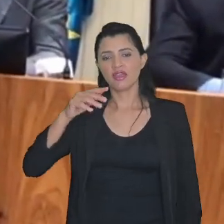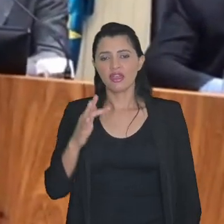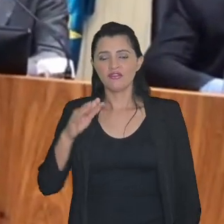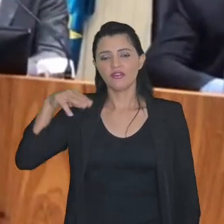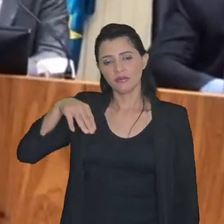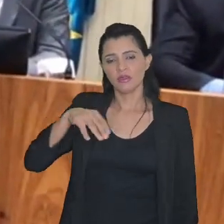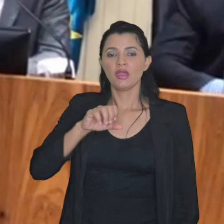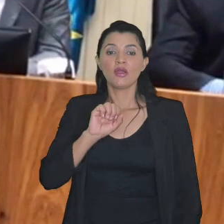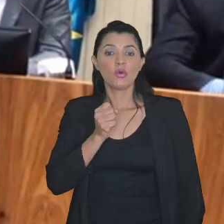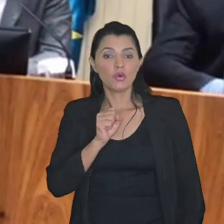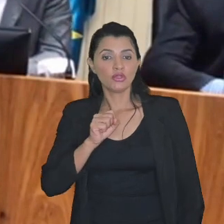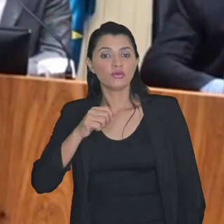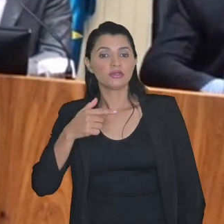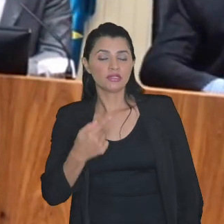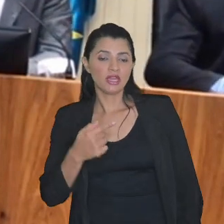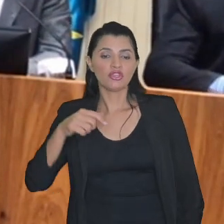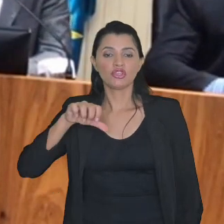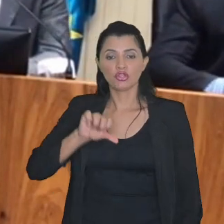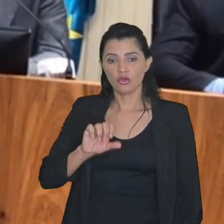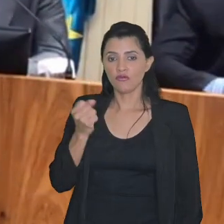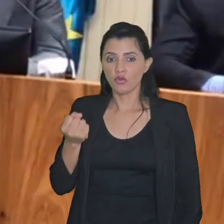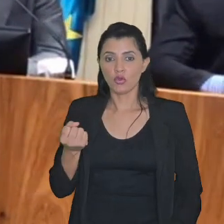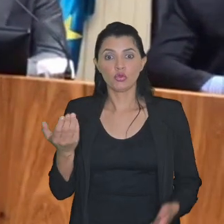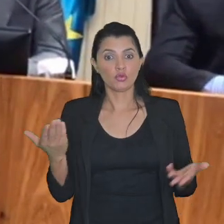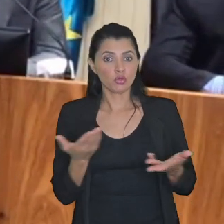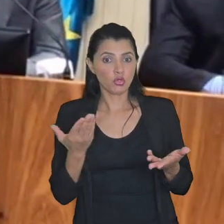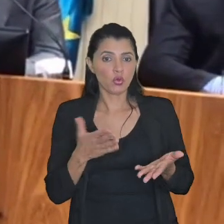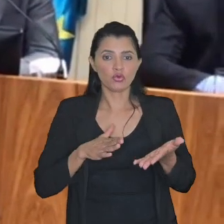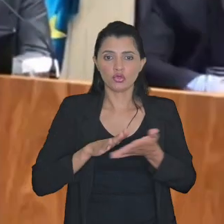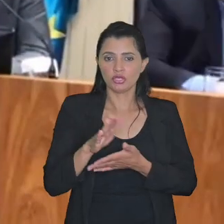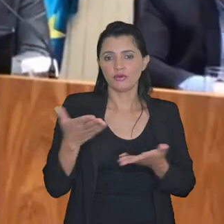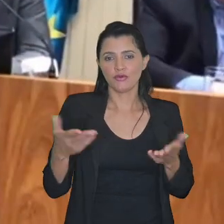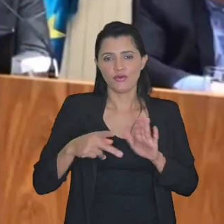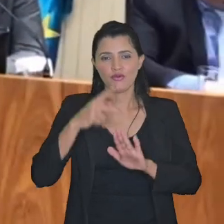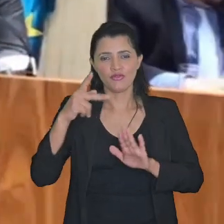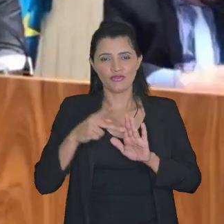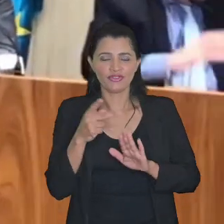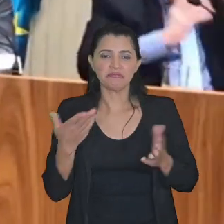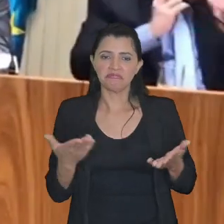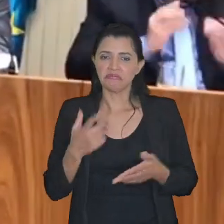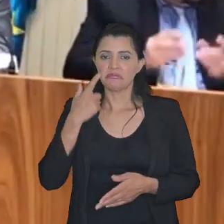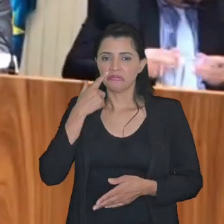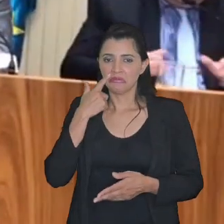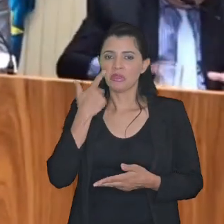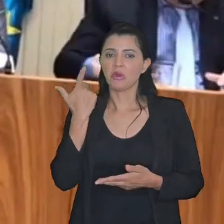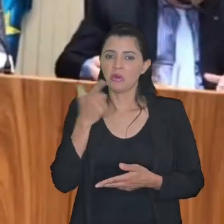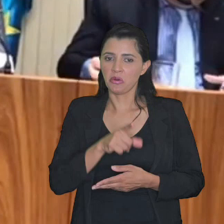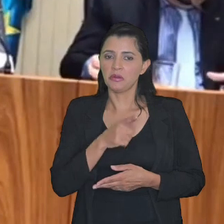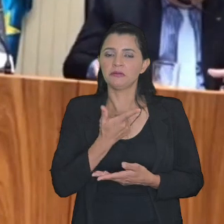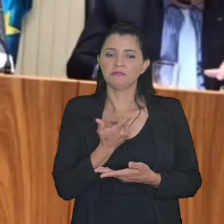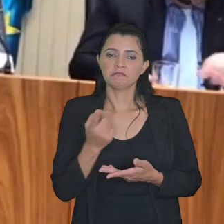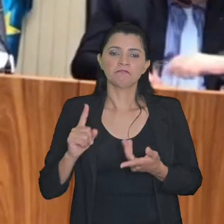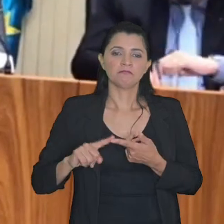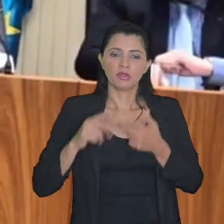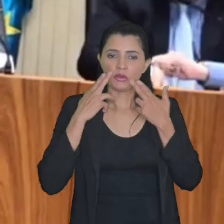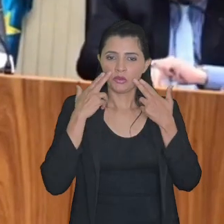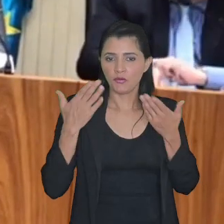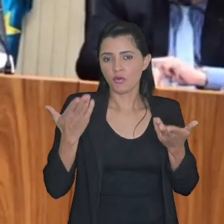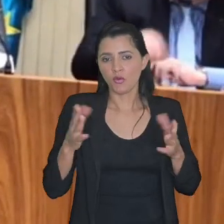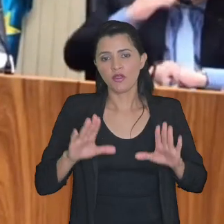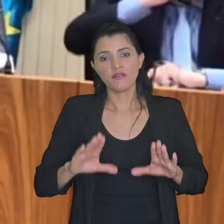é 8798 de hoje saiu hoje cedo então pronto olha aí olha mais um o